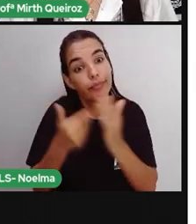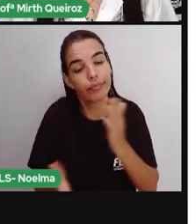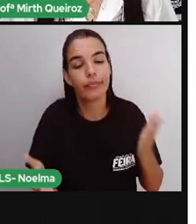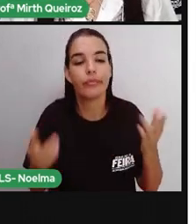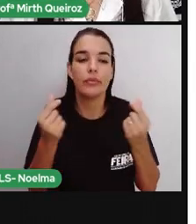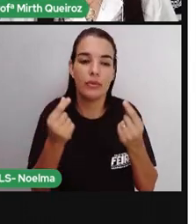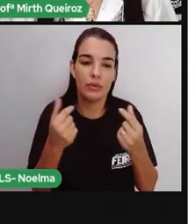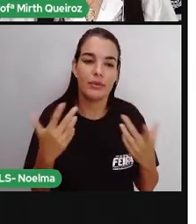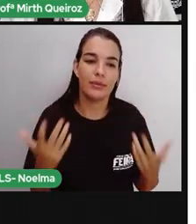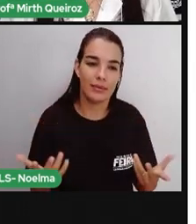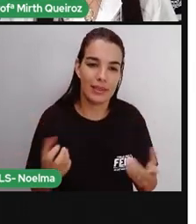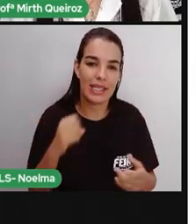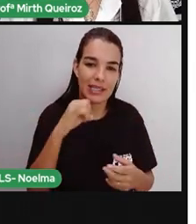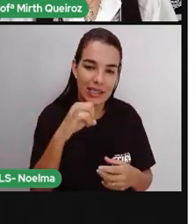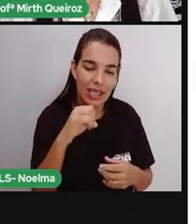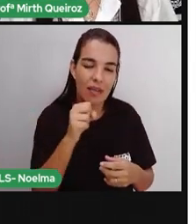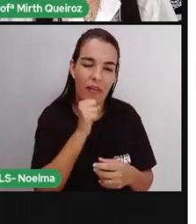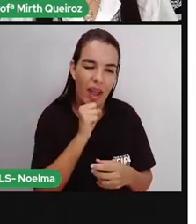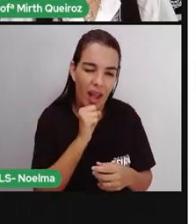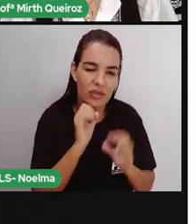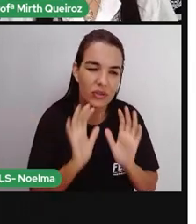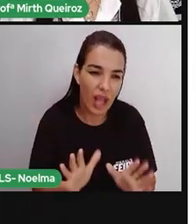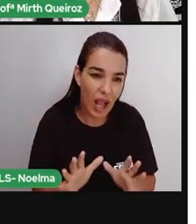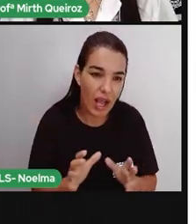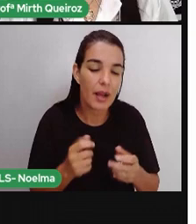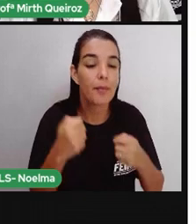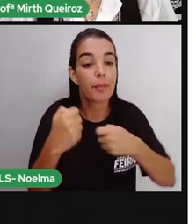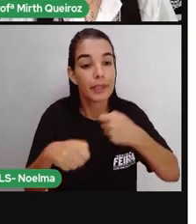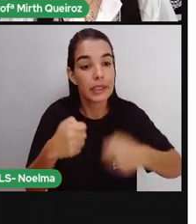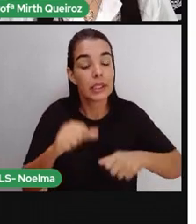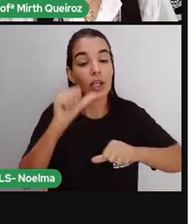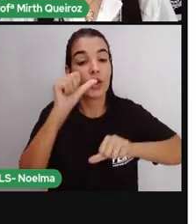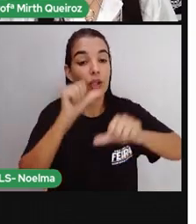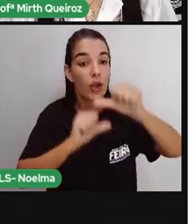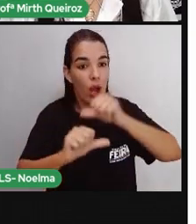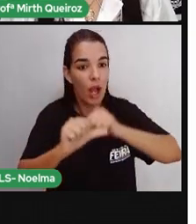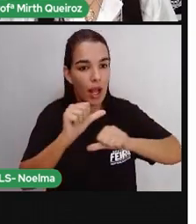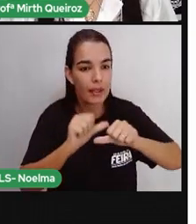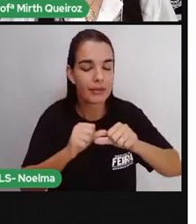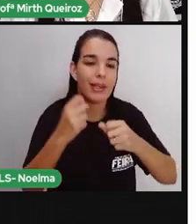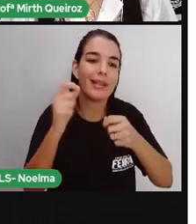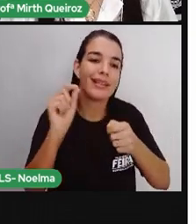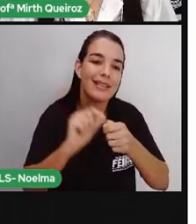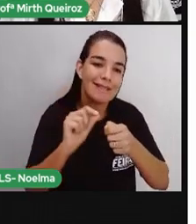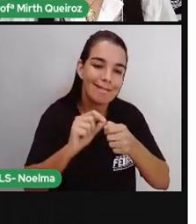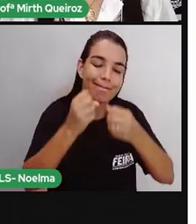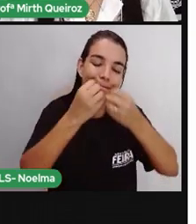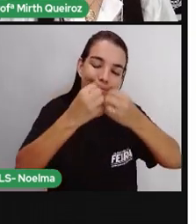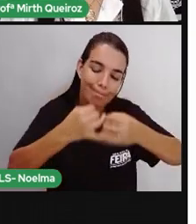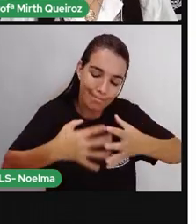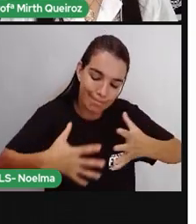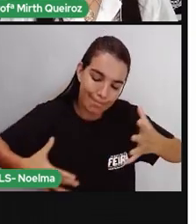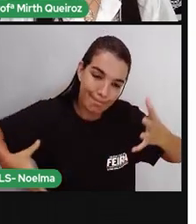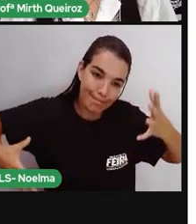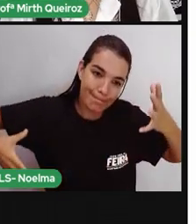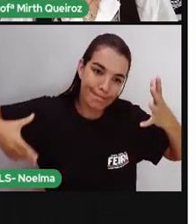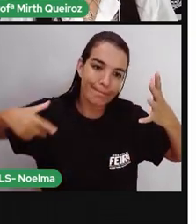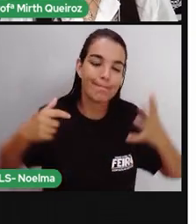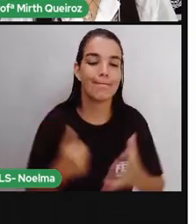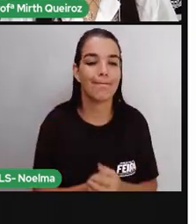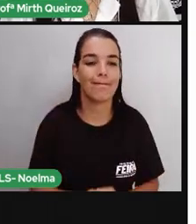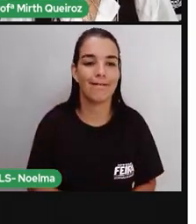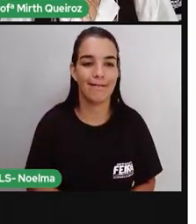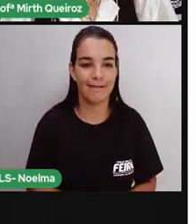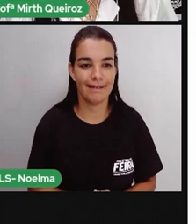dinheiro, ele está muito velho, muito estragado, ele precisa ser trocado. E aí, vai ser fabricado mais dinheiro. E isso